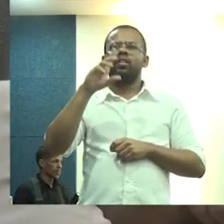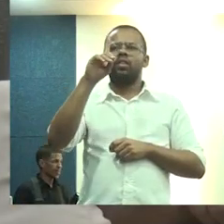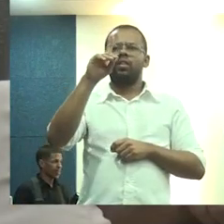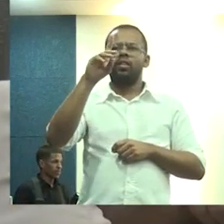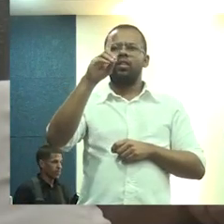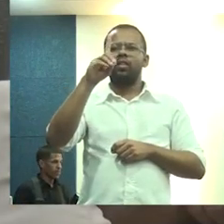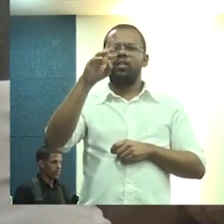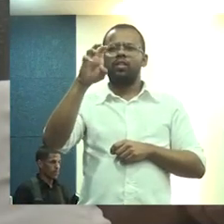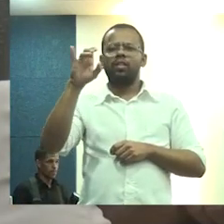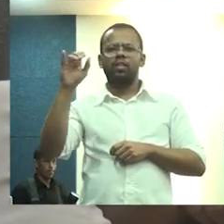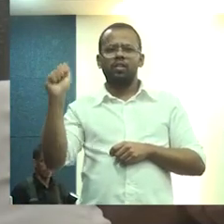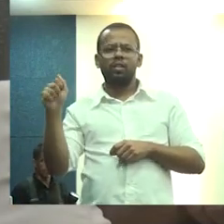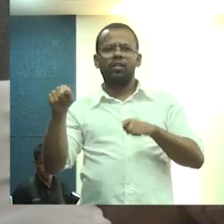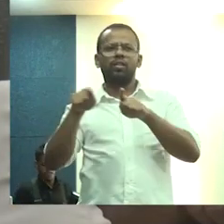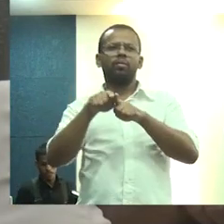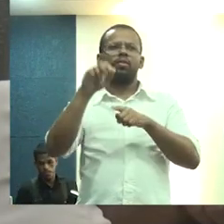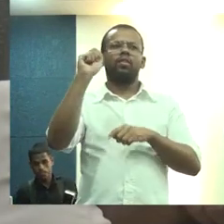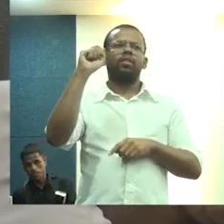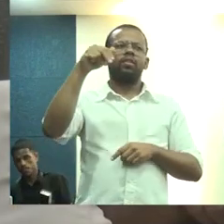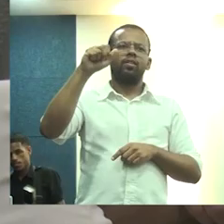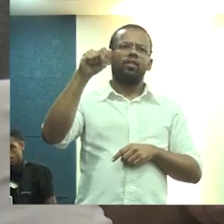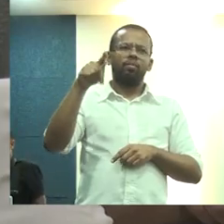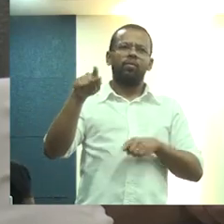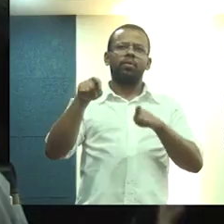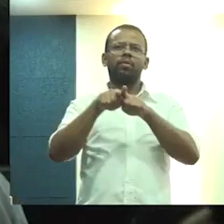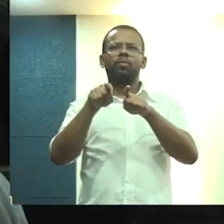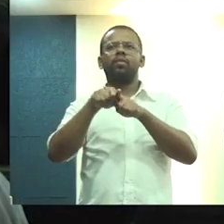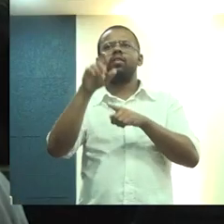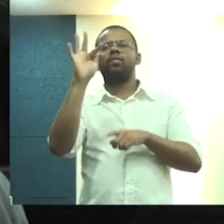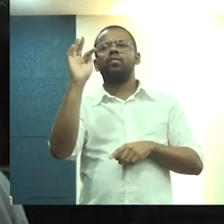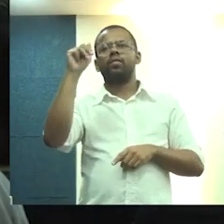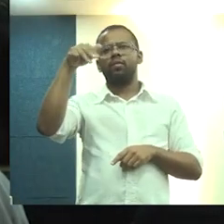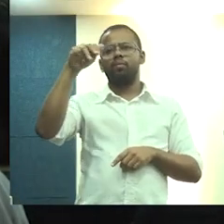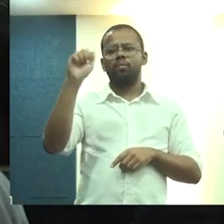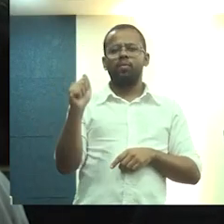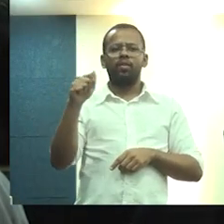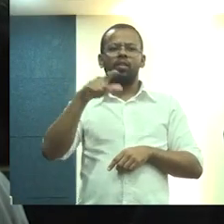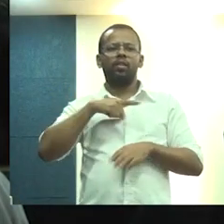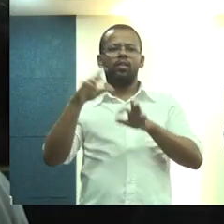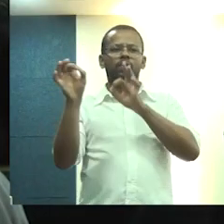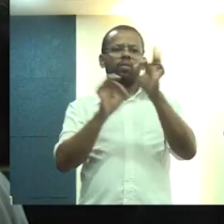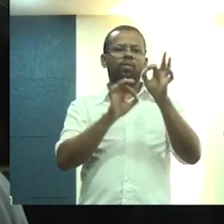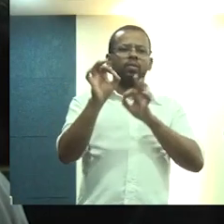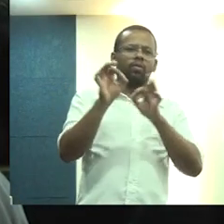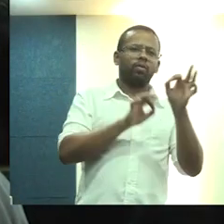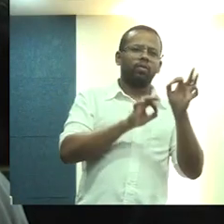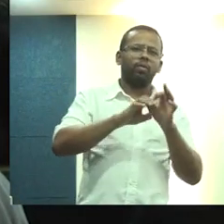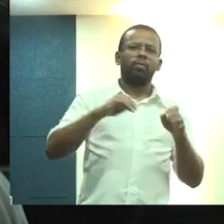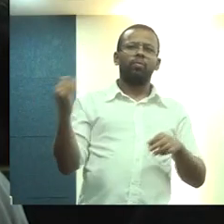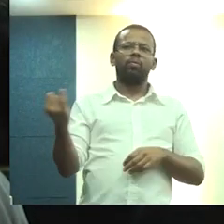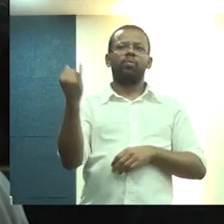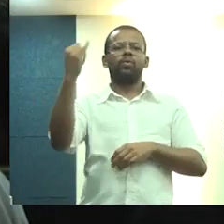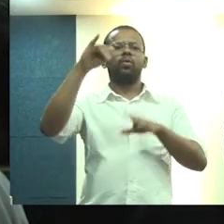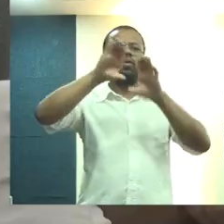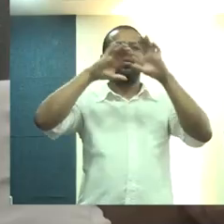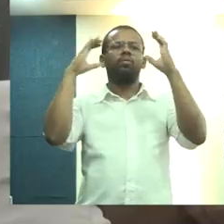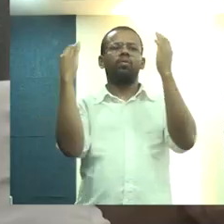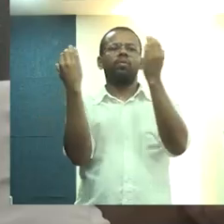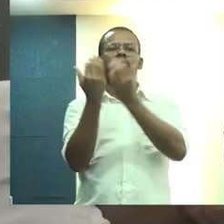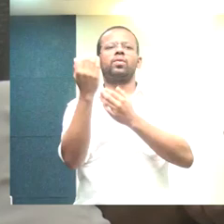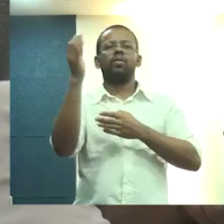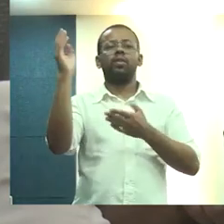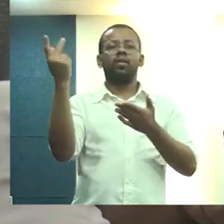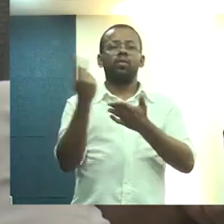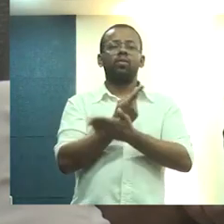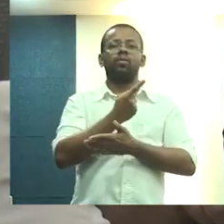a ABAP, a FNA, essa organizadora do importante seminário que aconteceu em